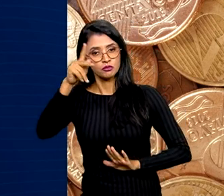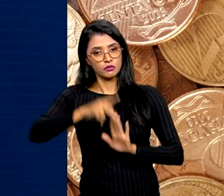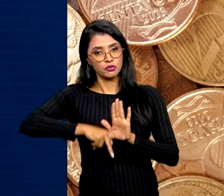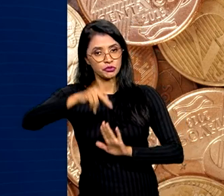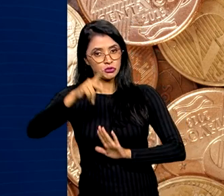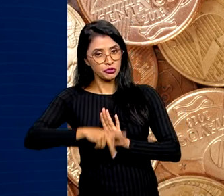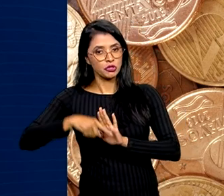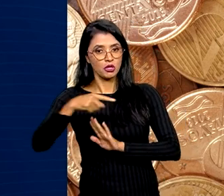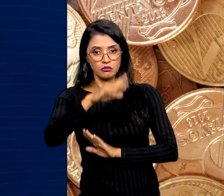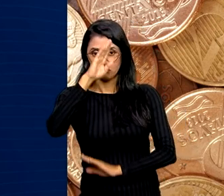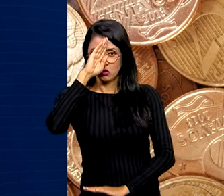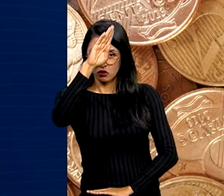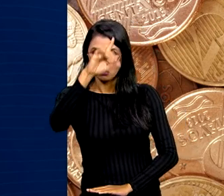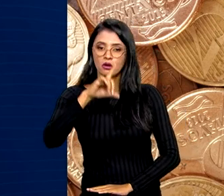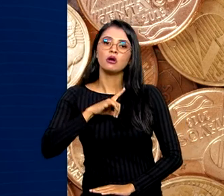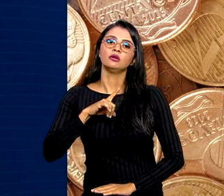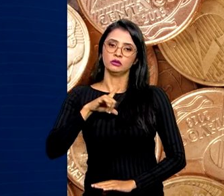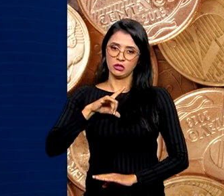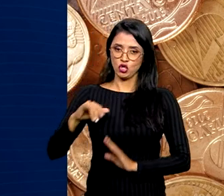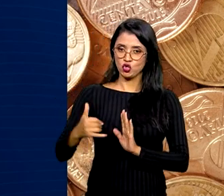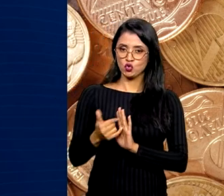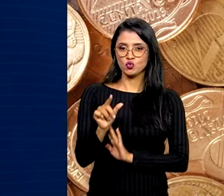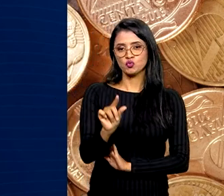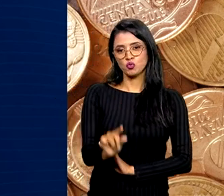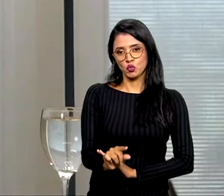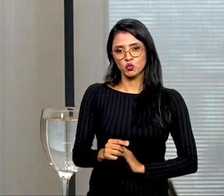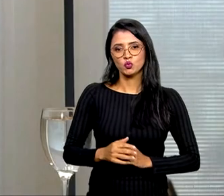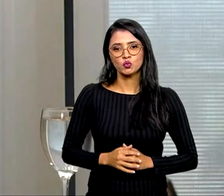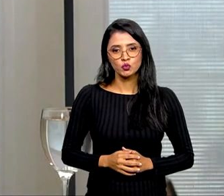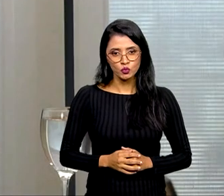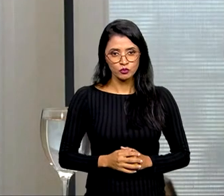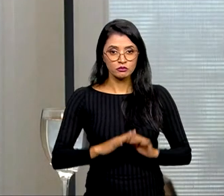considerados prioritários terão juros mais baixos.